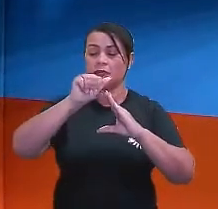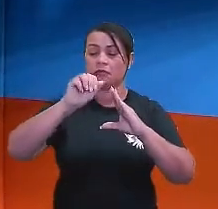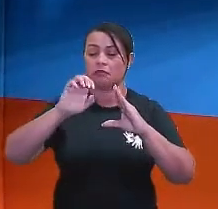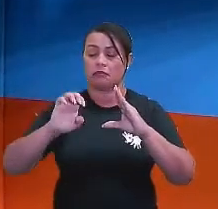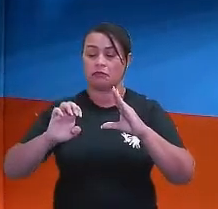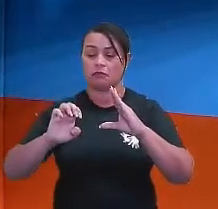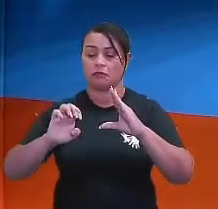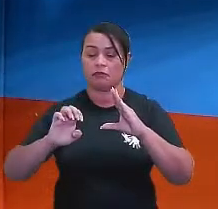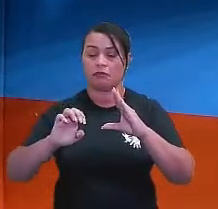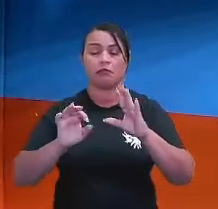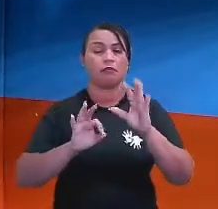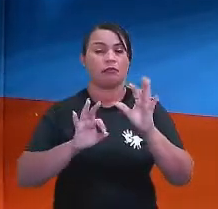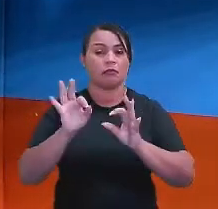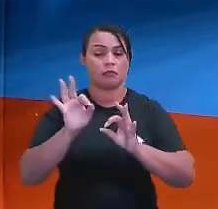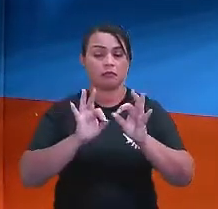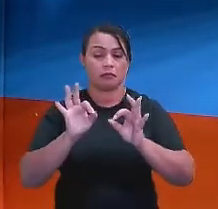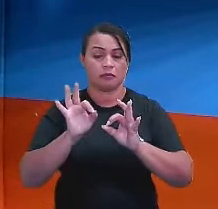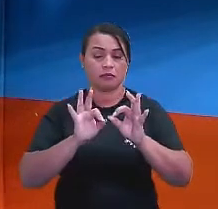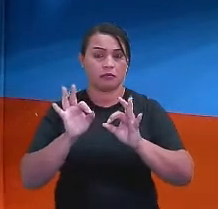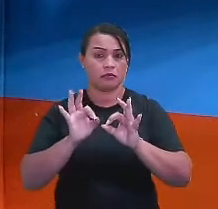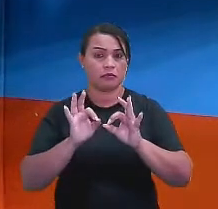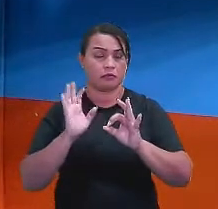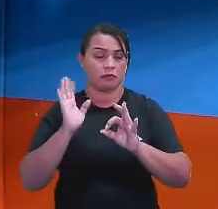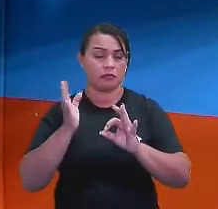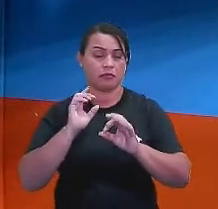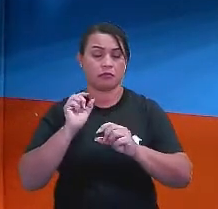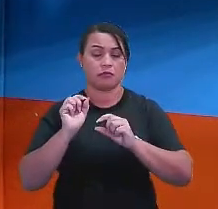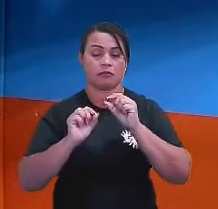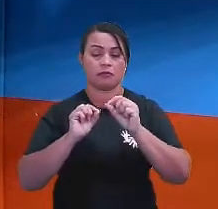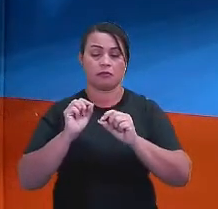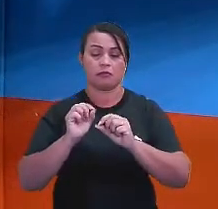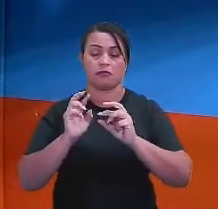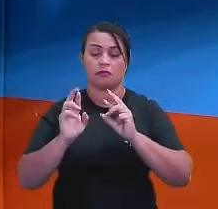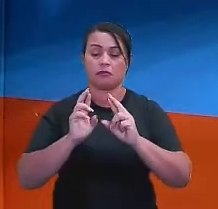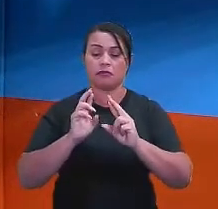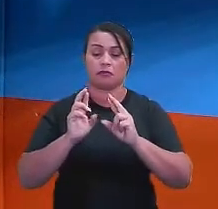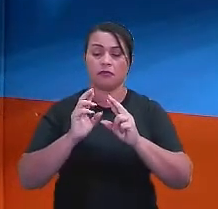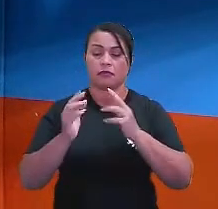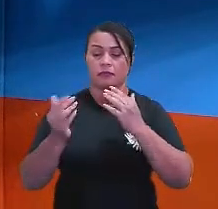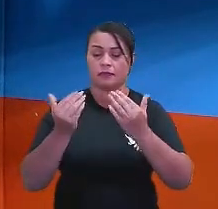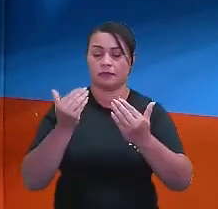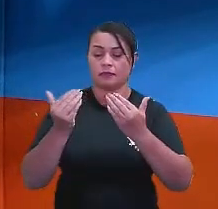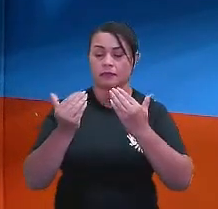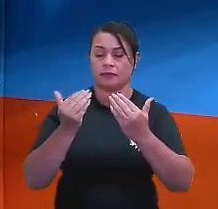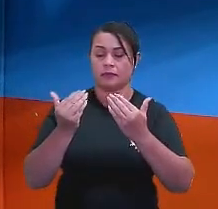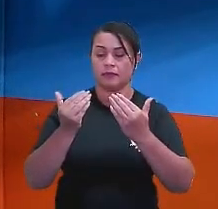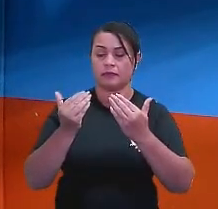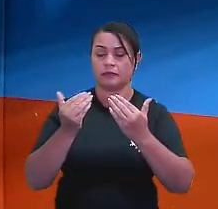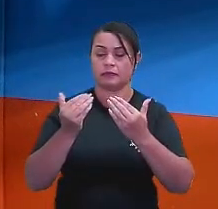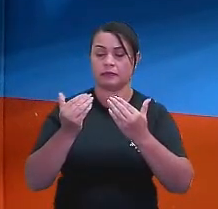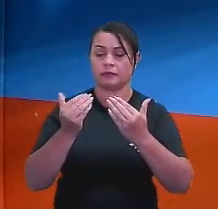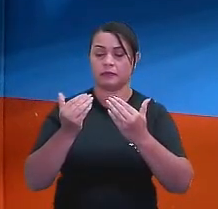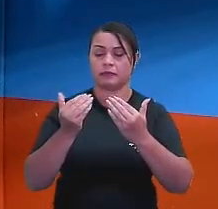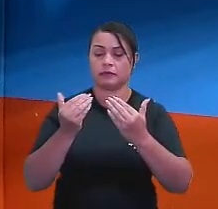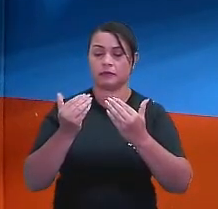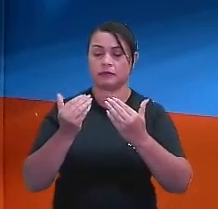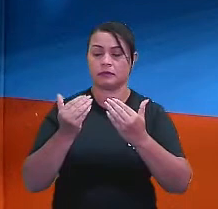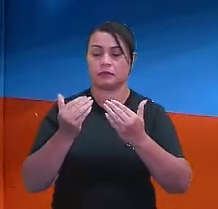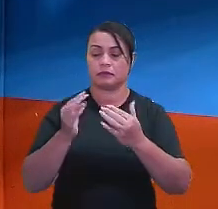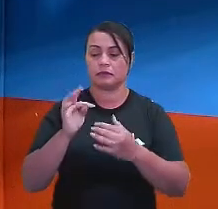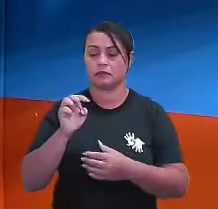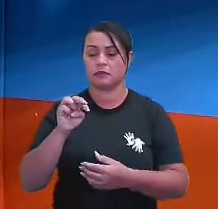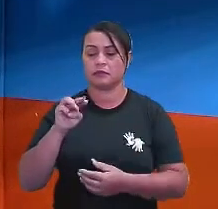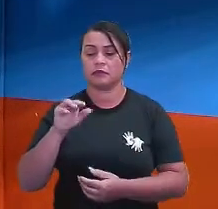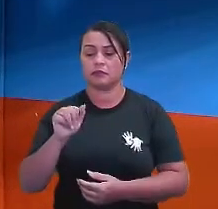Pronto. Está montada aí a minha relação do teorema